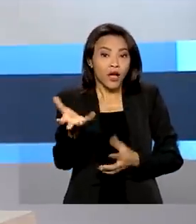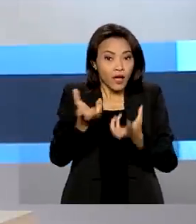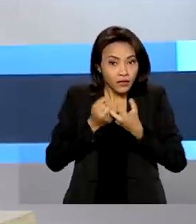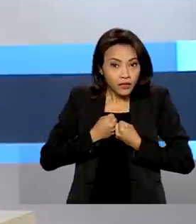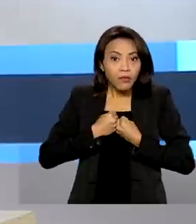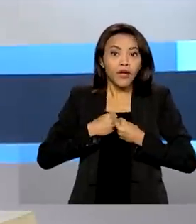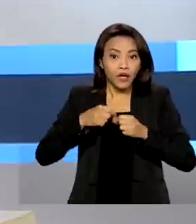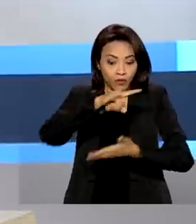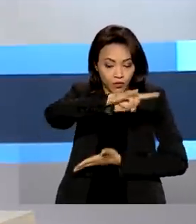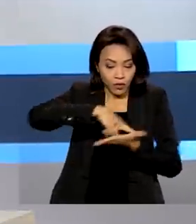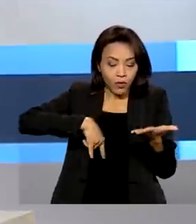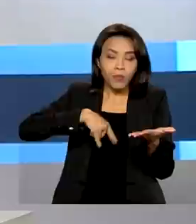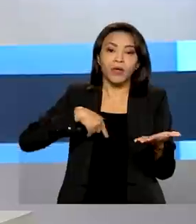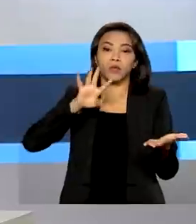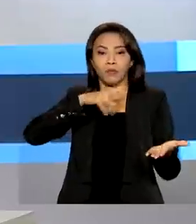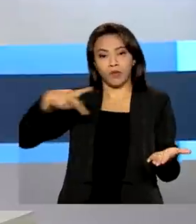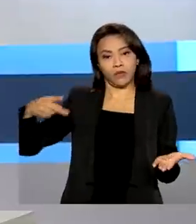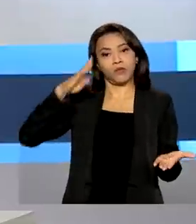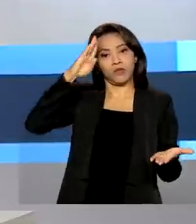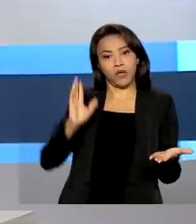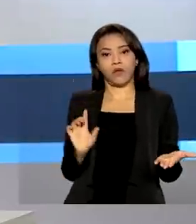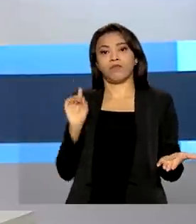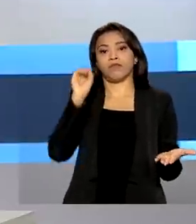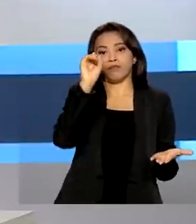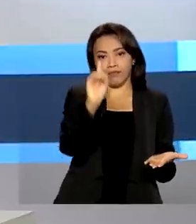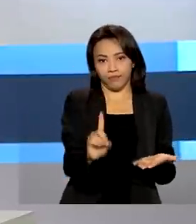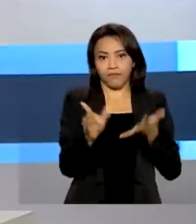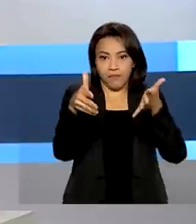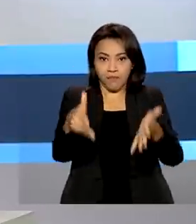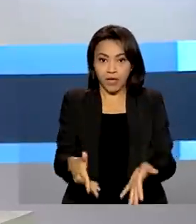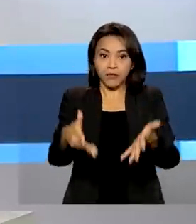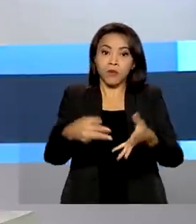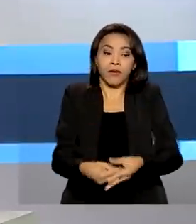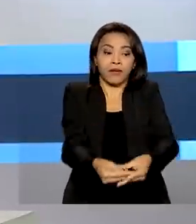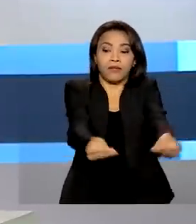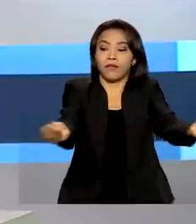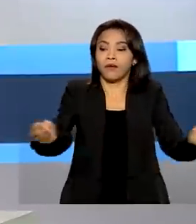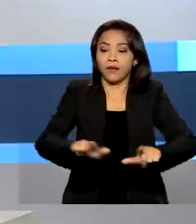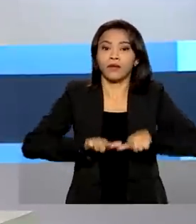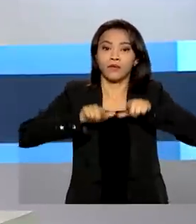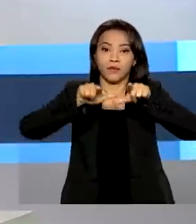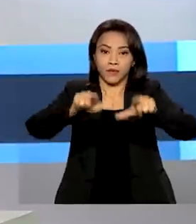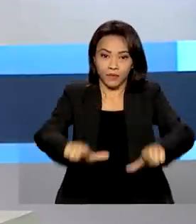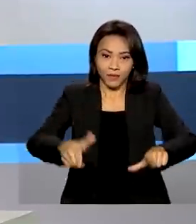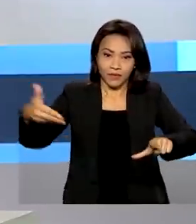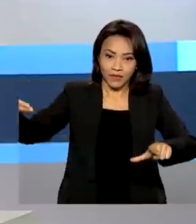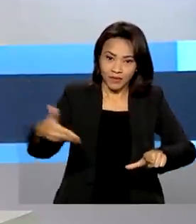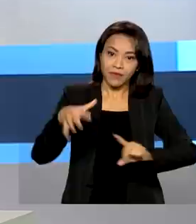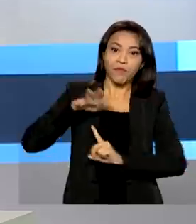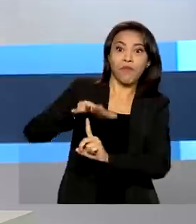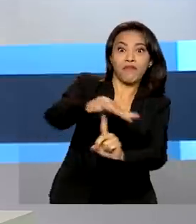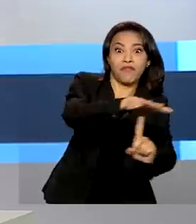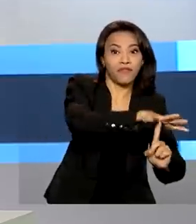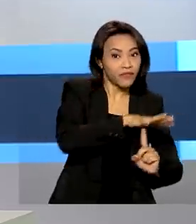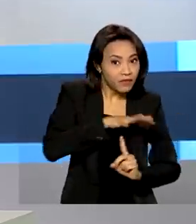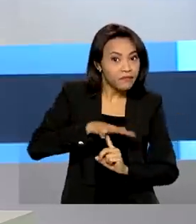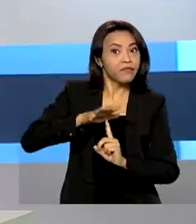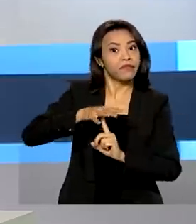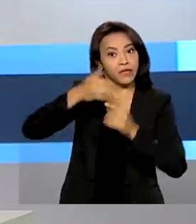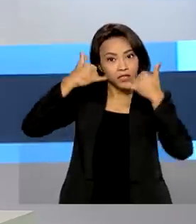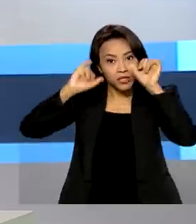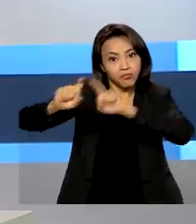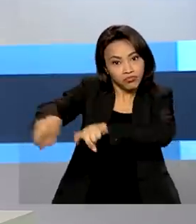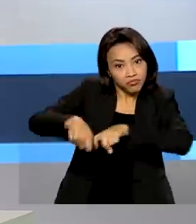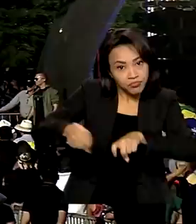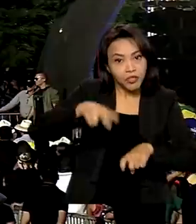documentos. O presidente Jair Bolsonaro participou da entrega dos títulos fundiários durante a maior feira agropecuária das regiões norte e